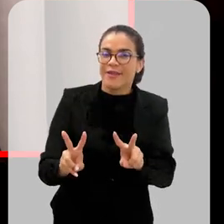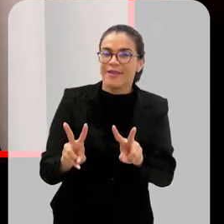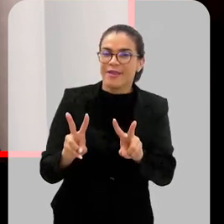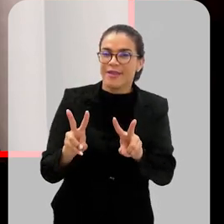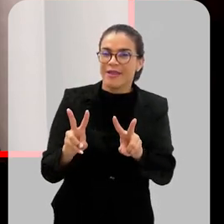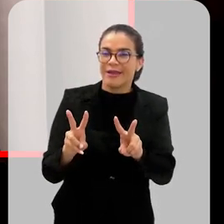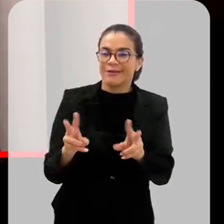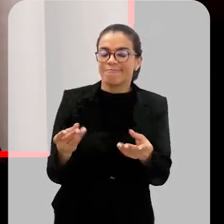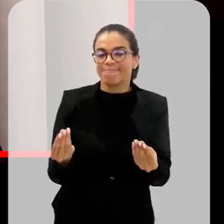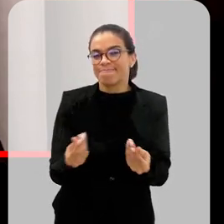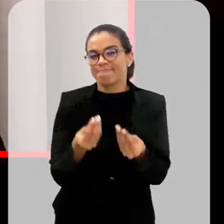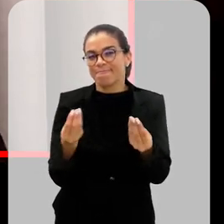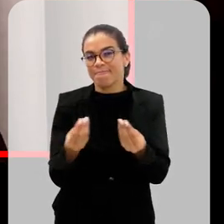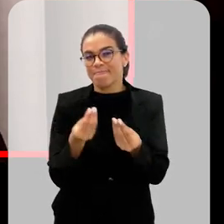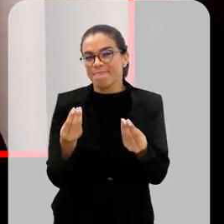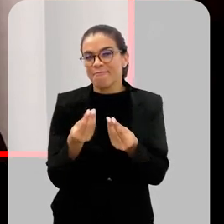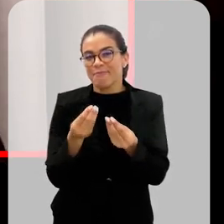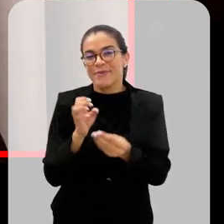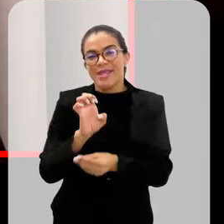vê cada...